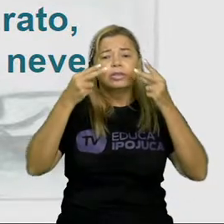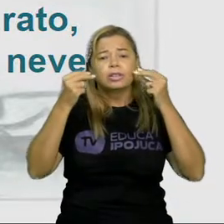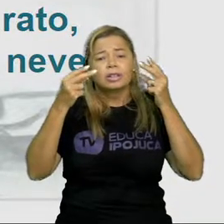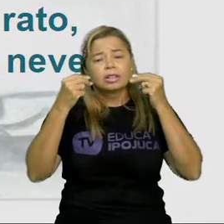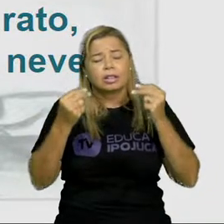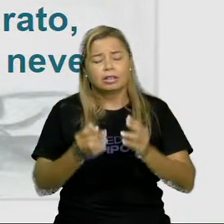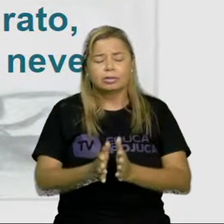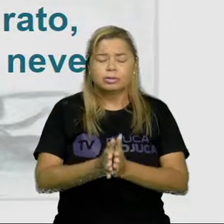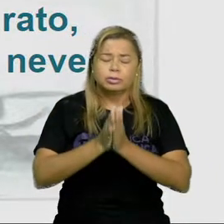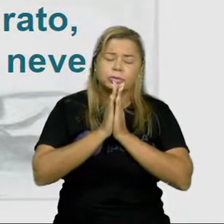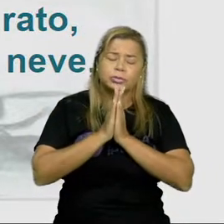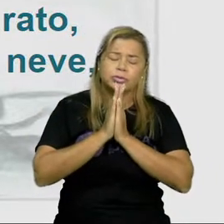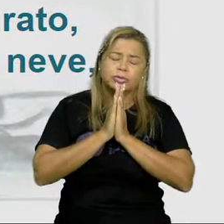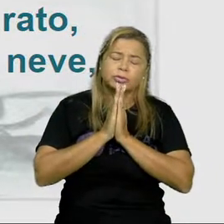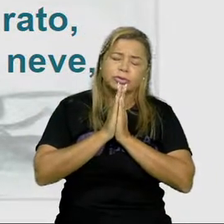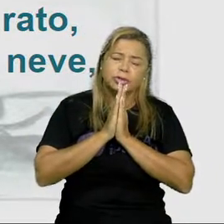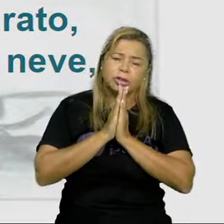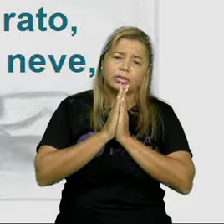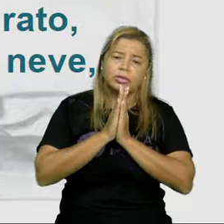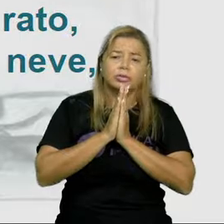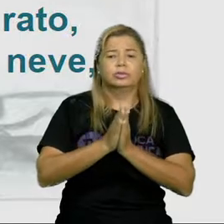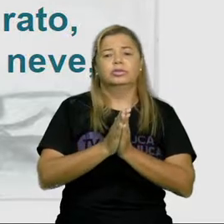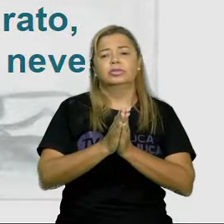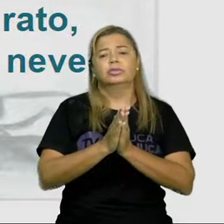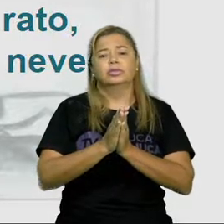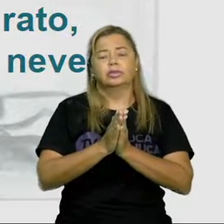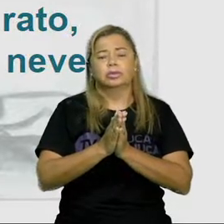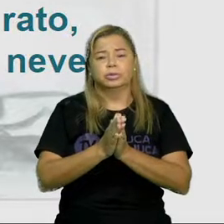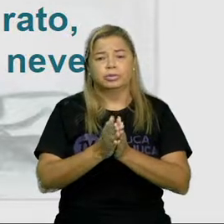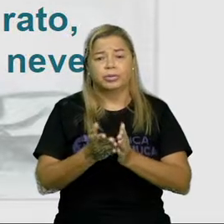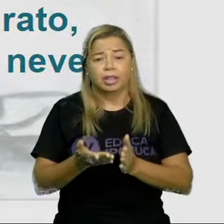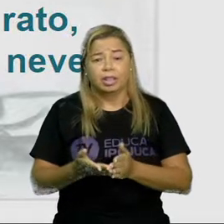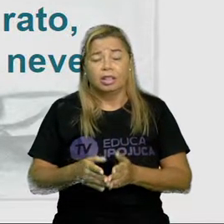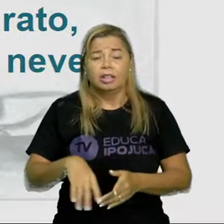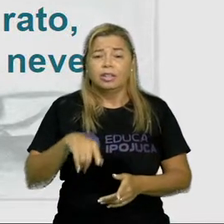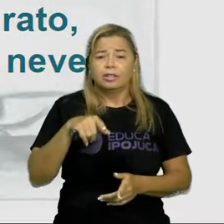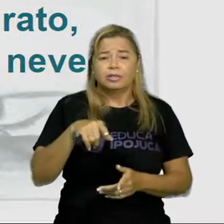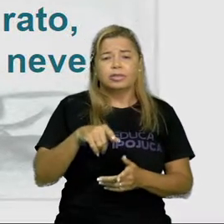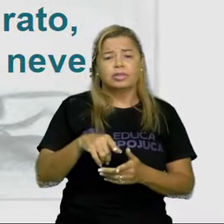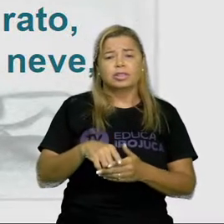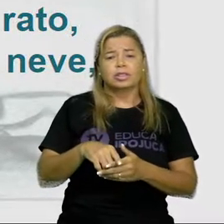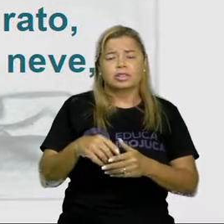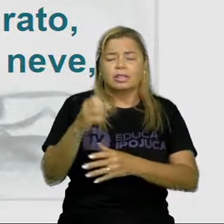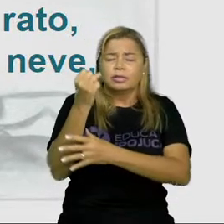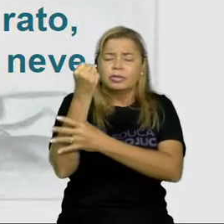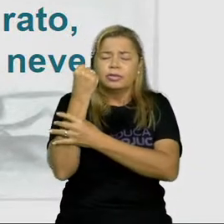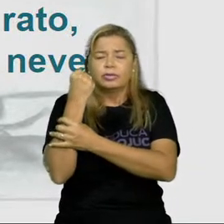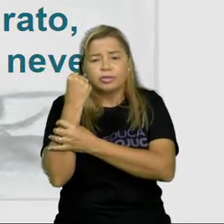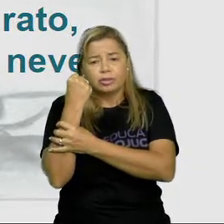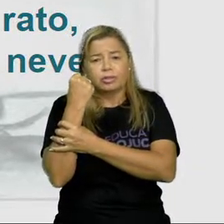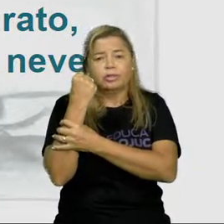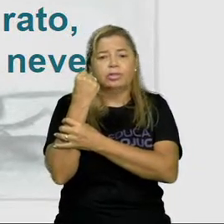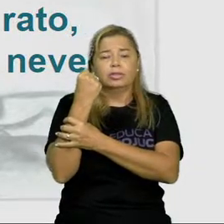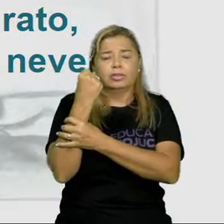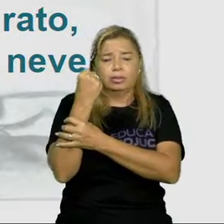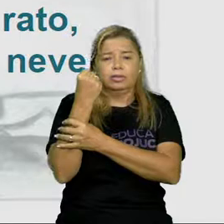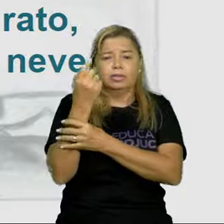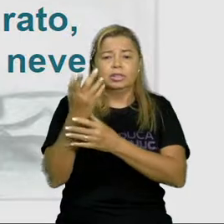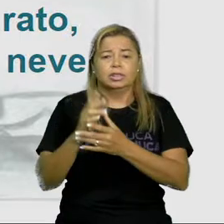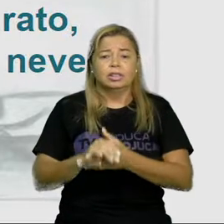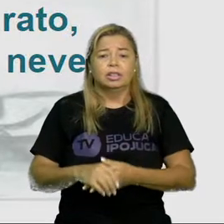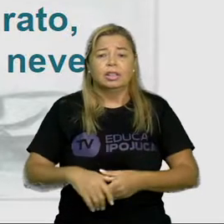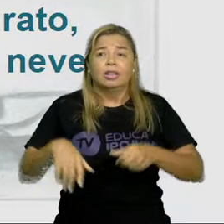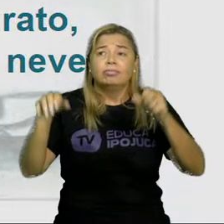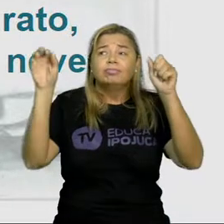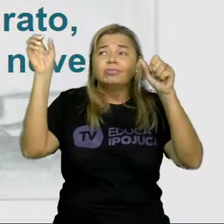forte, que come o rato, que rói o muro, que tapa o sol, que derrete